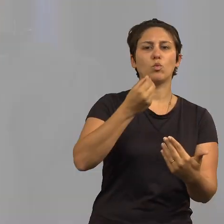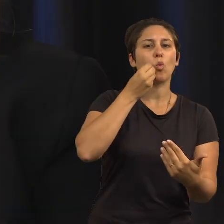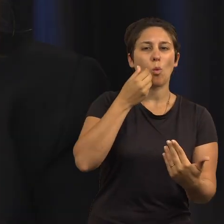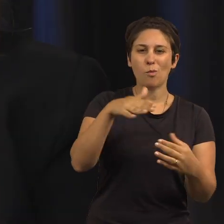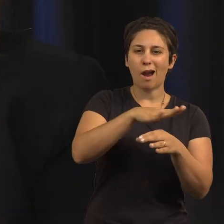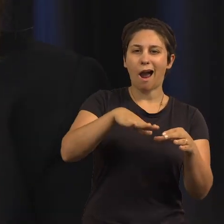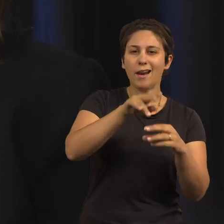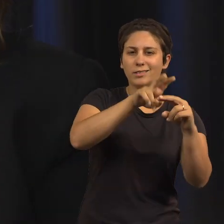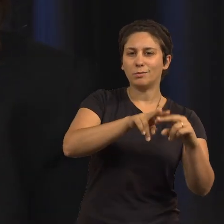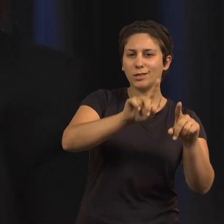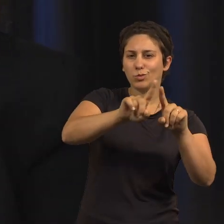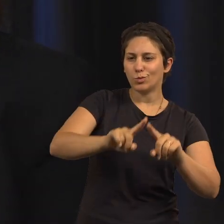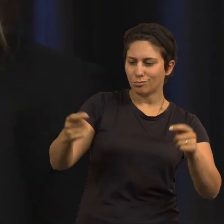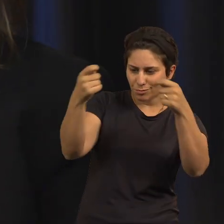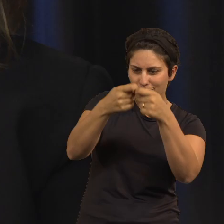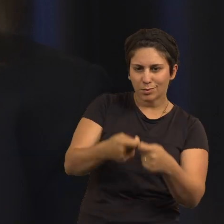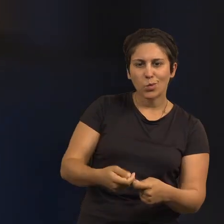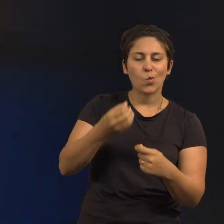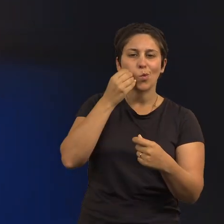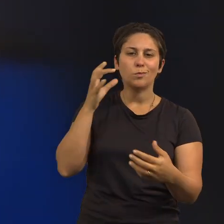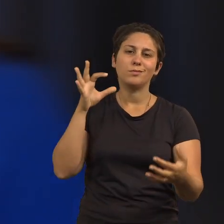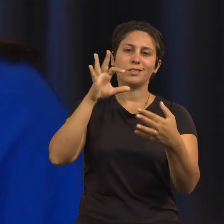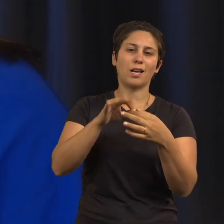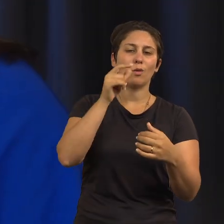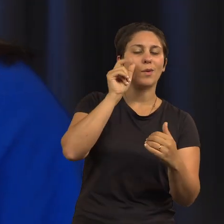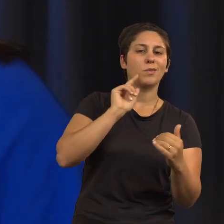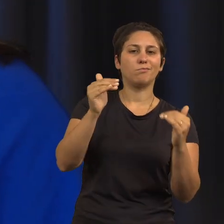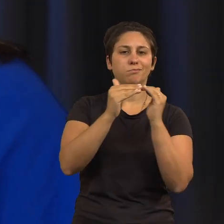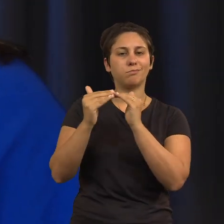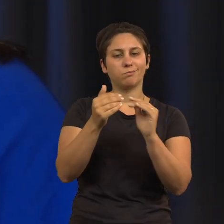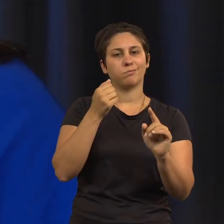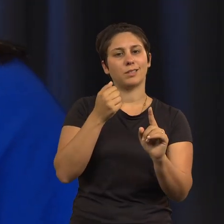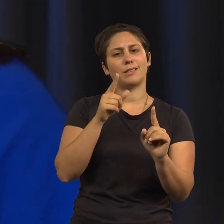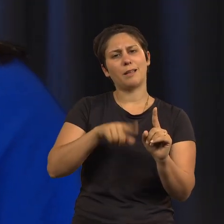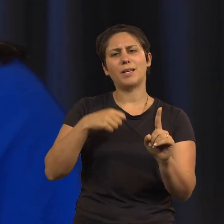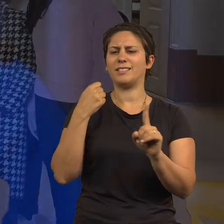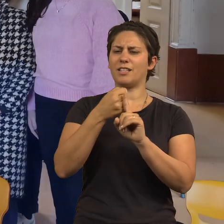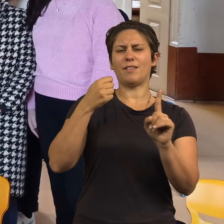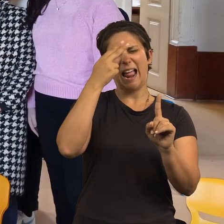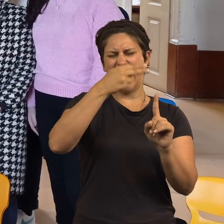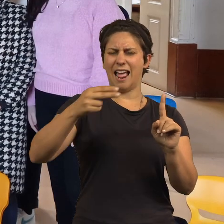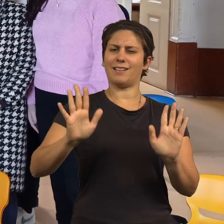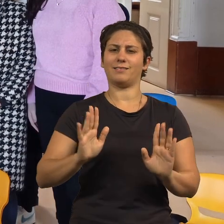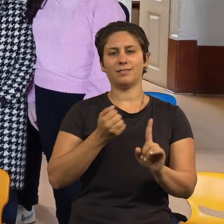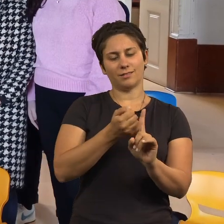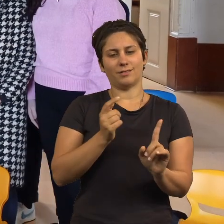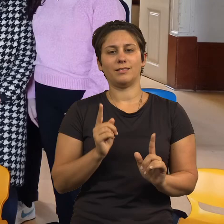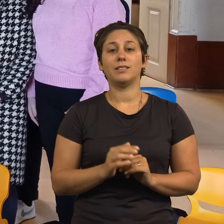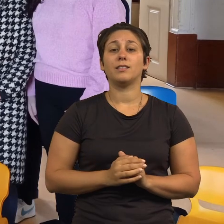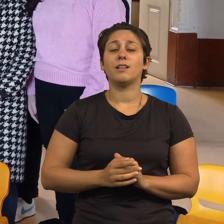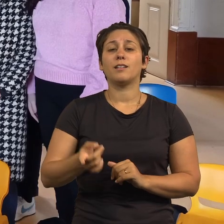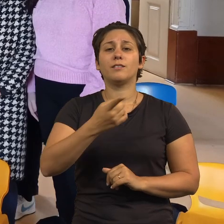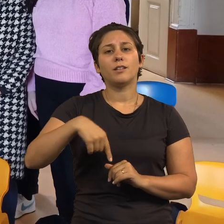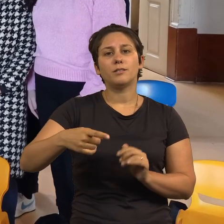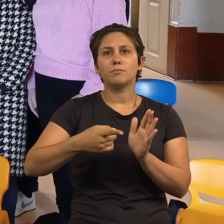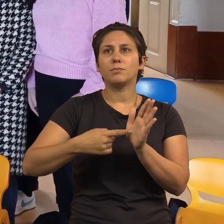sobre a igualdade de género e desafiosos estereótipos. Nós precisamos de todos os agentes educativos para podermos fazer ação, para podermos